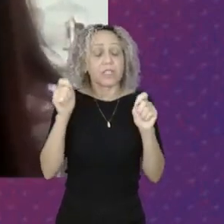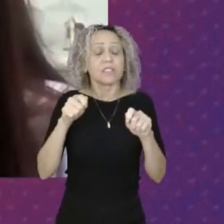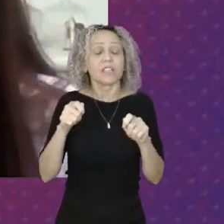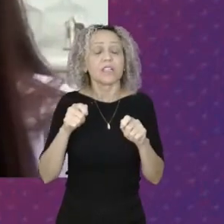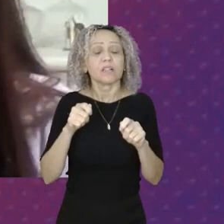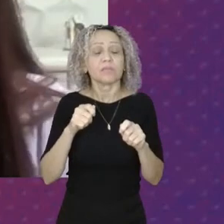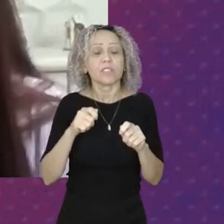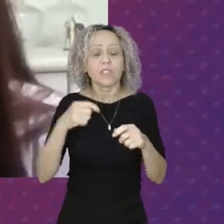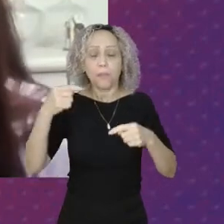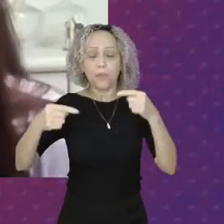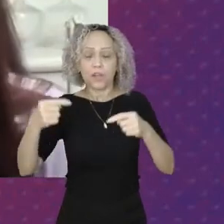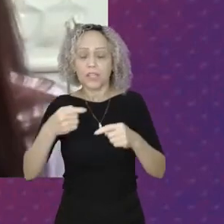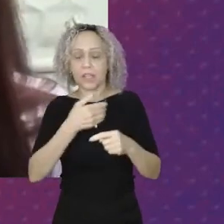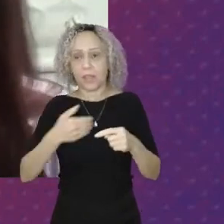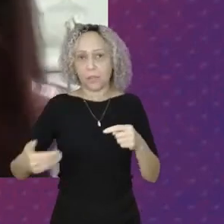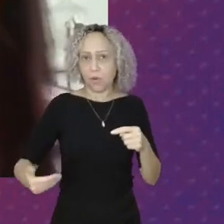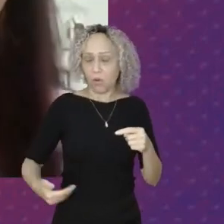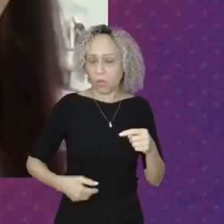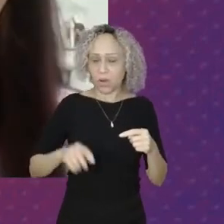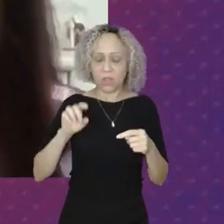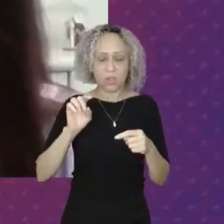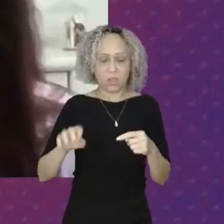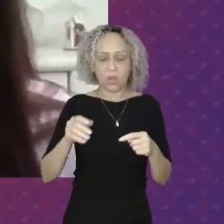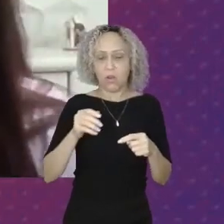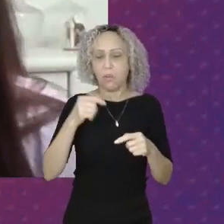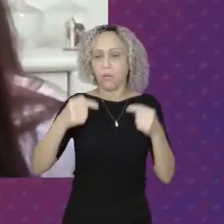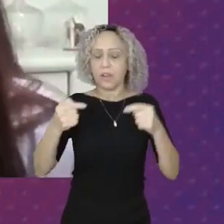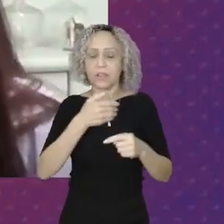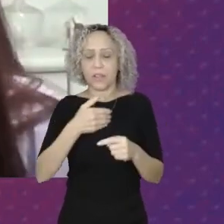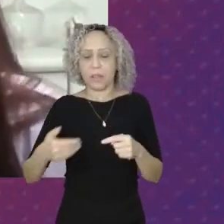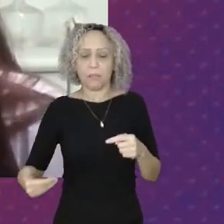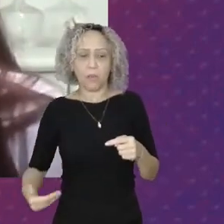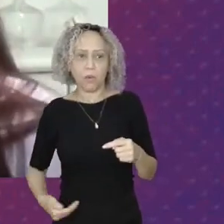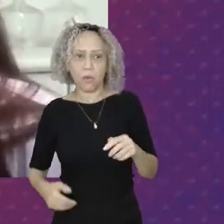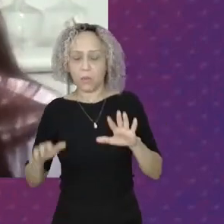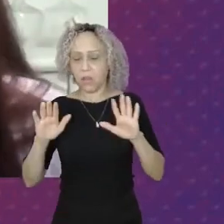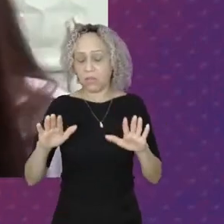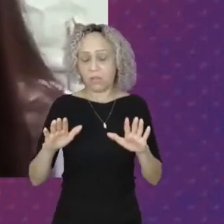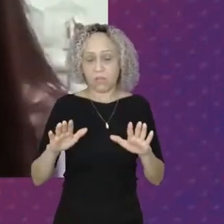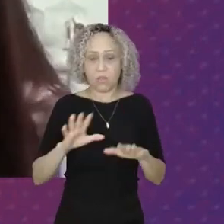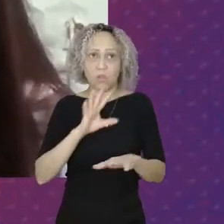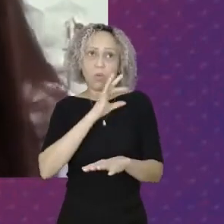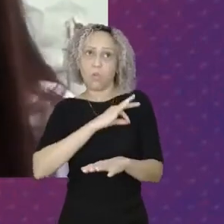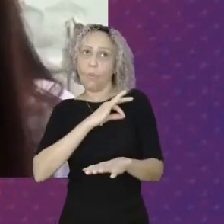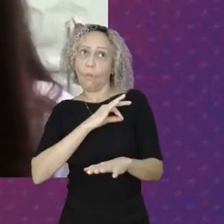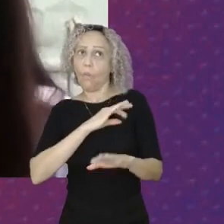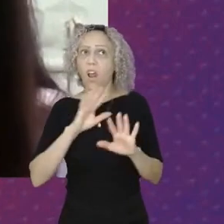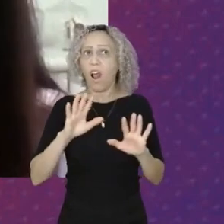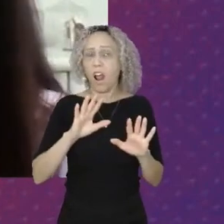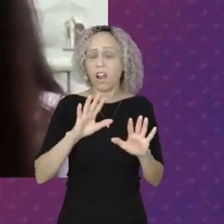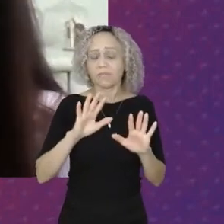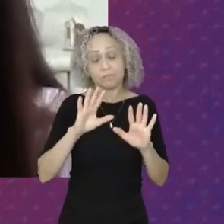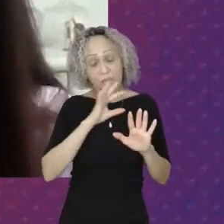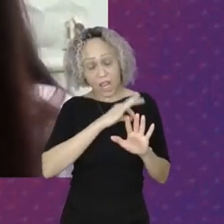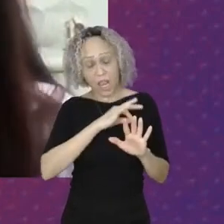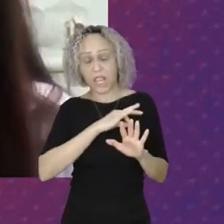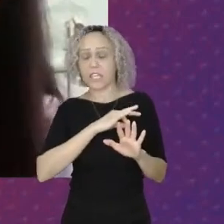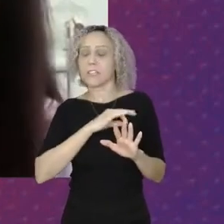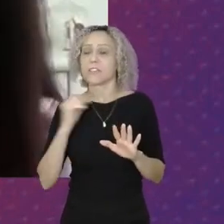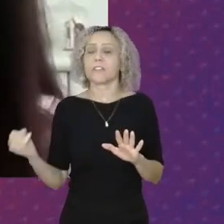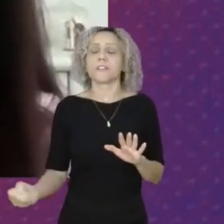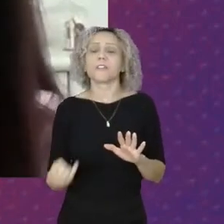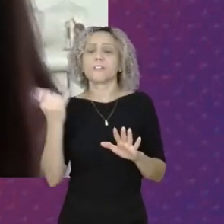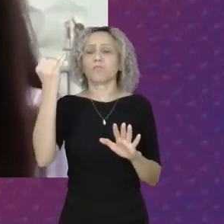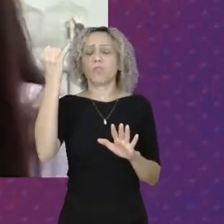Públicas E não é só Políticas públicas Considerando A renda A renda Ela é crucial Em